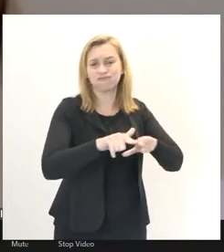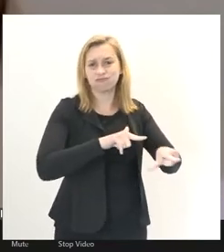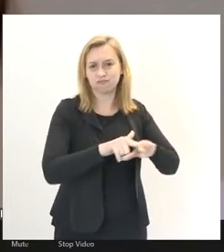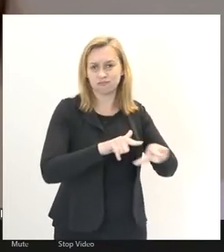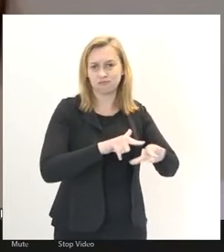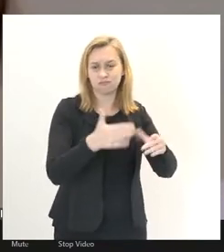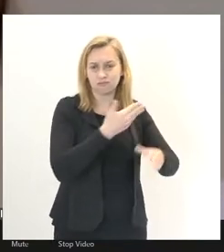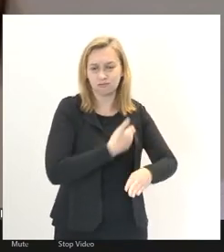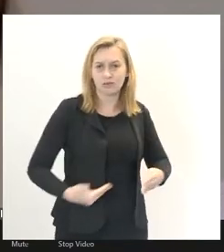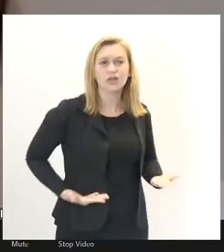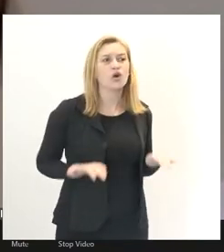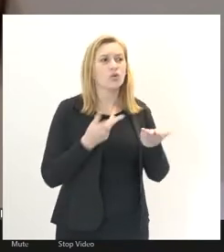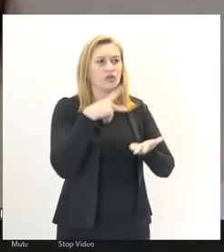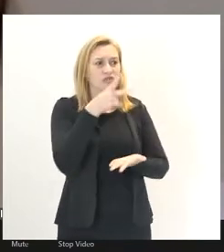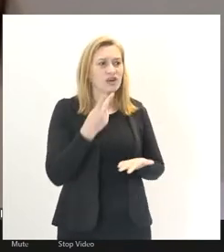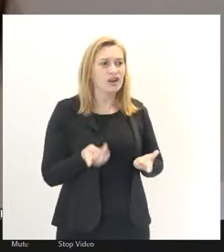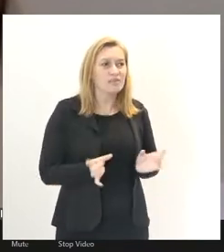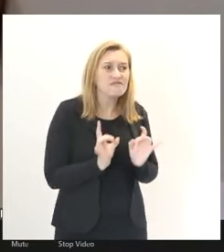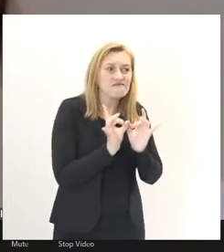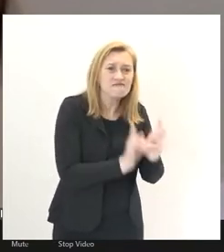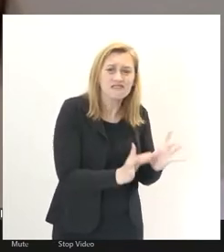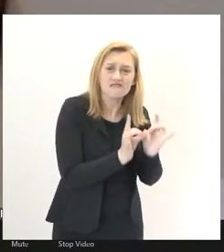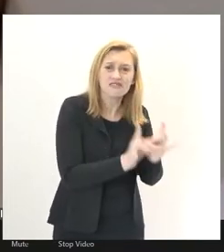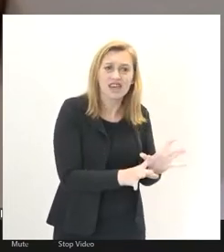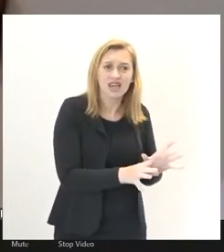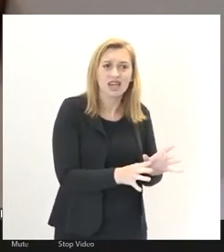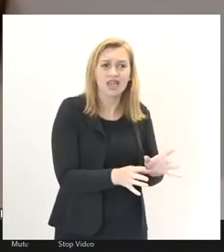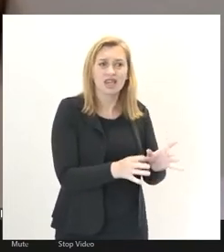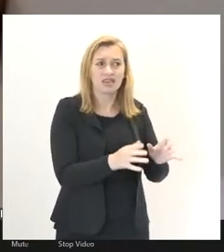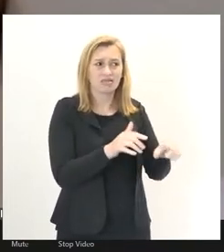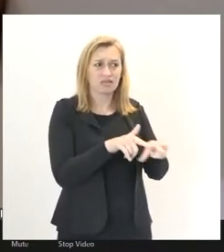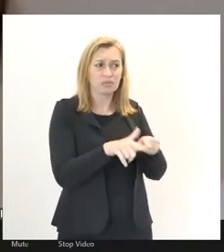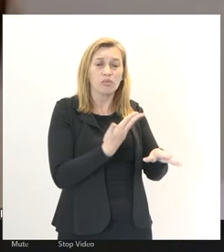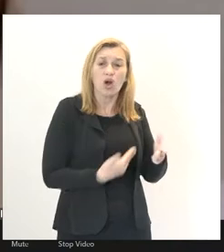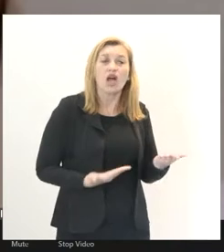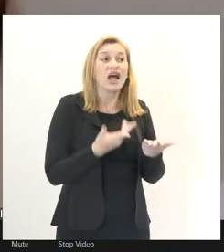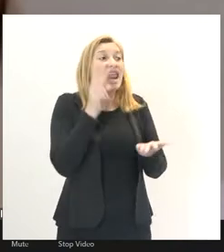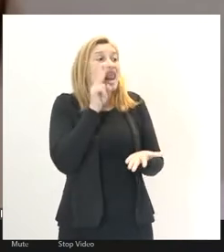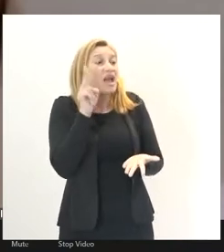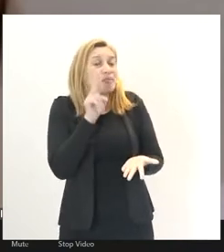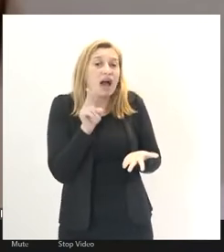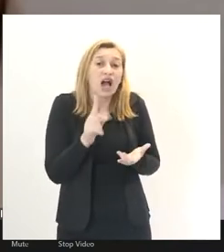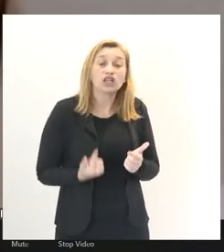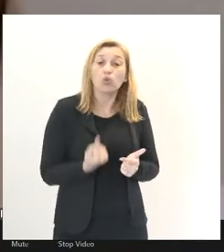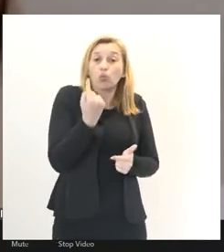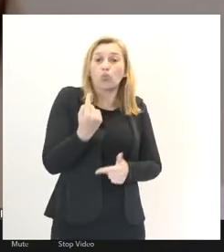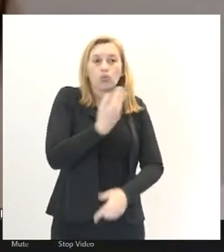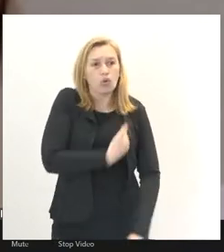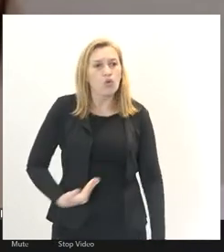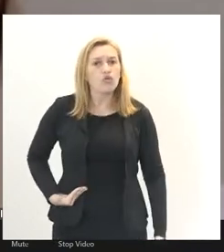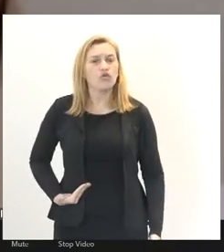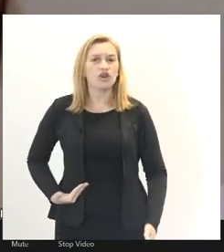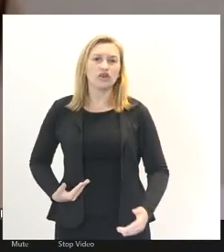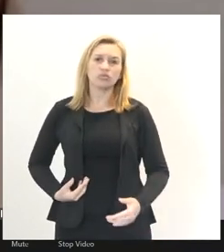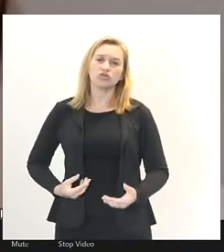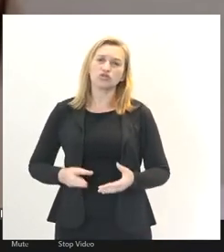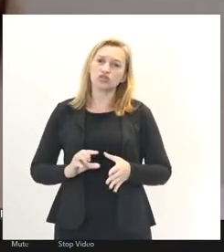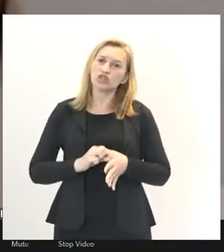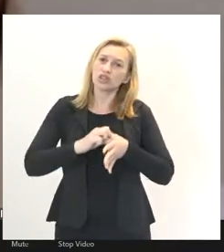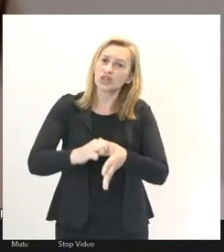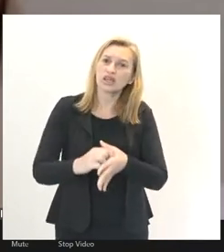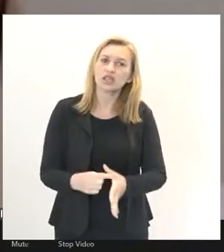quando a gente fala em privatizar o serviço público, nós temos que lembrar que nós temos um governo federal e uma parte